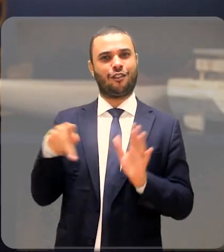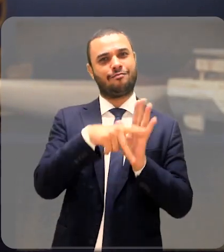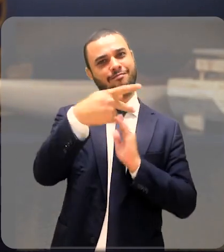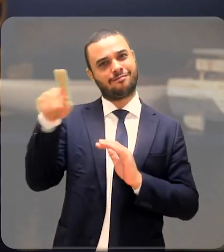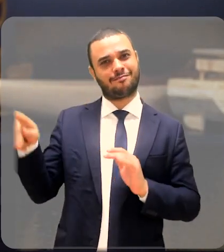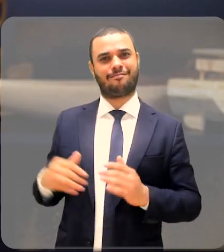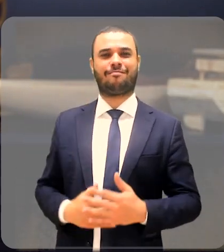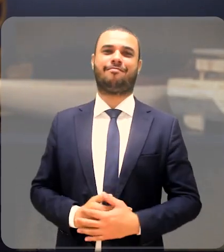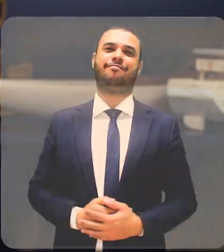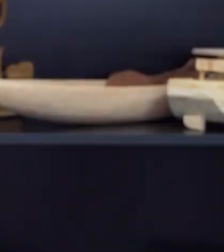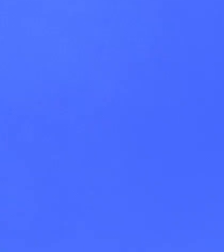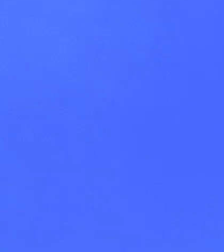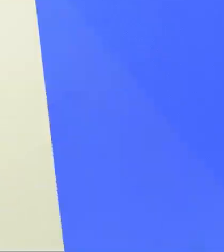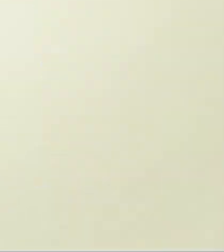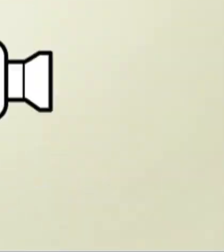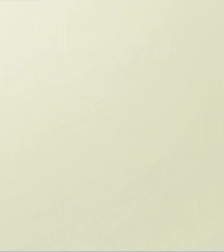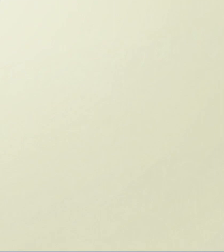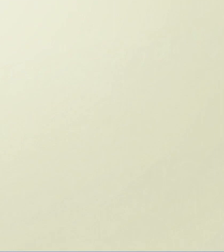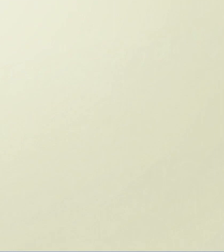Fique aí que eu já volto.